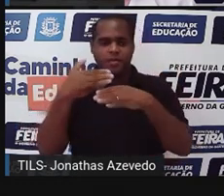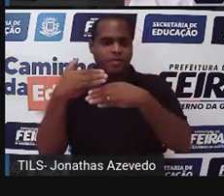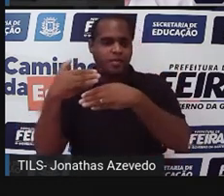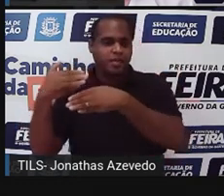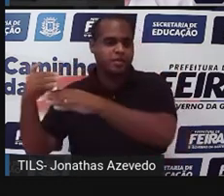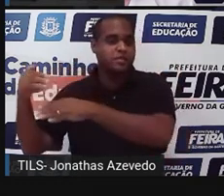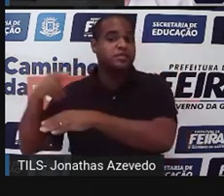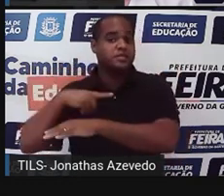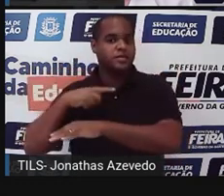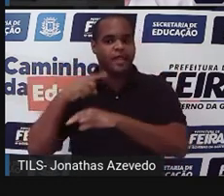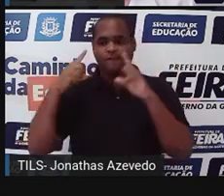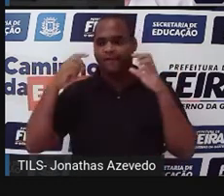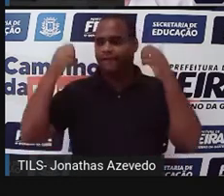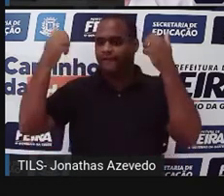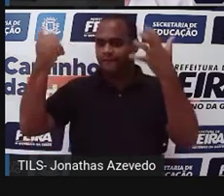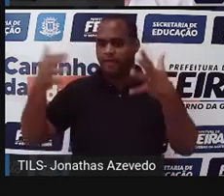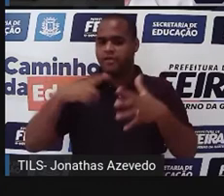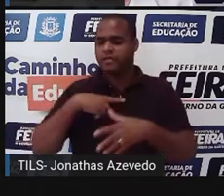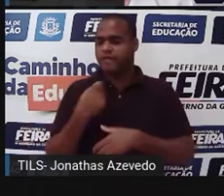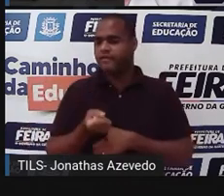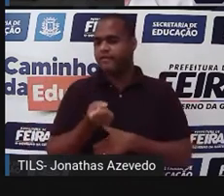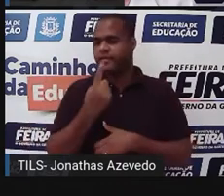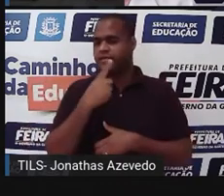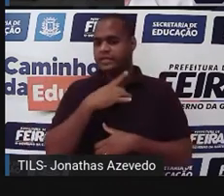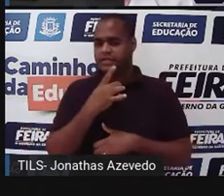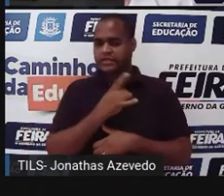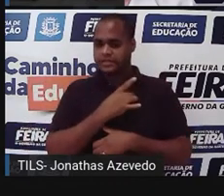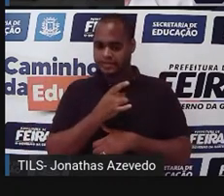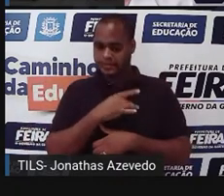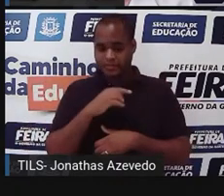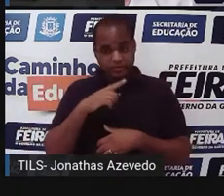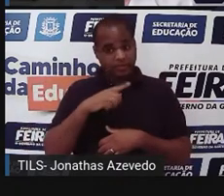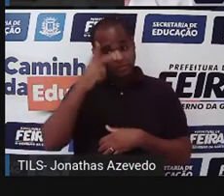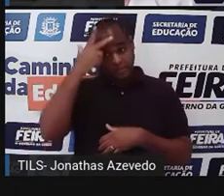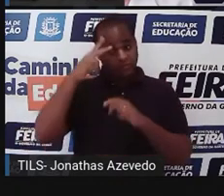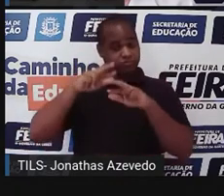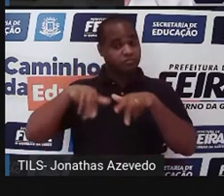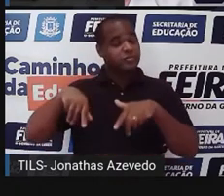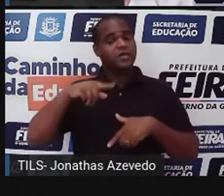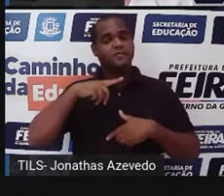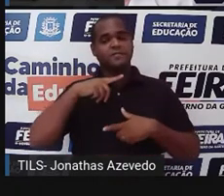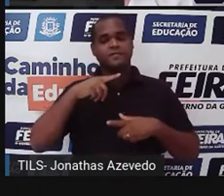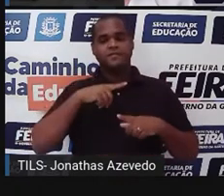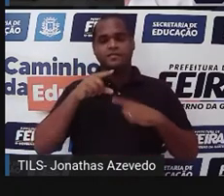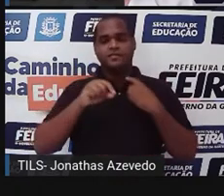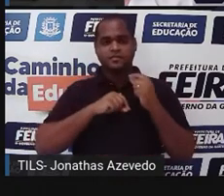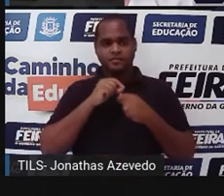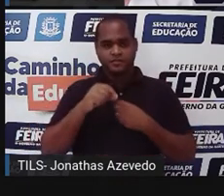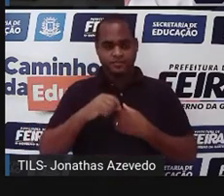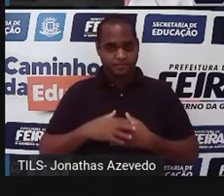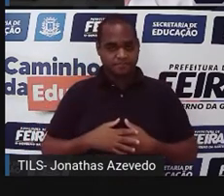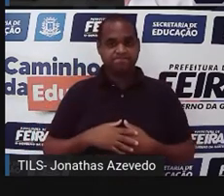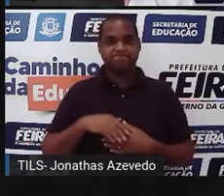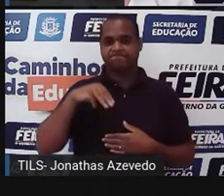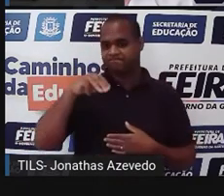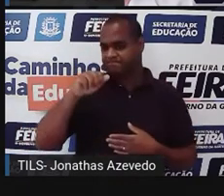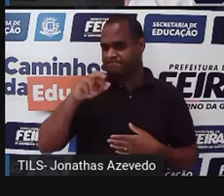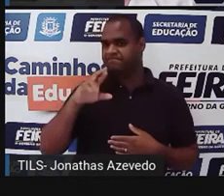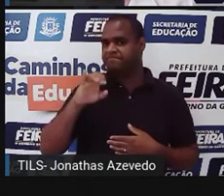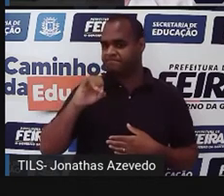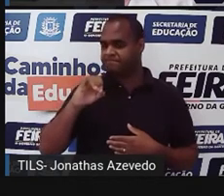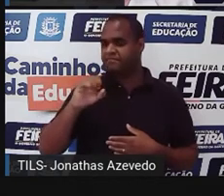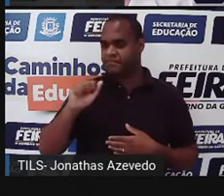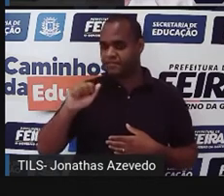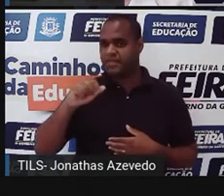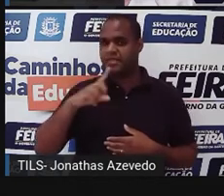vinham uns ruídos muito estranhos de meter medo a qualquer um. Então, Maria Nula já